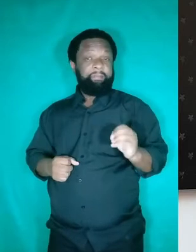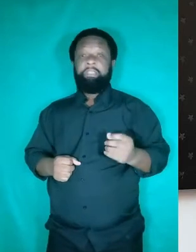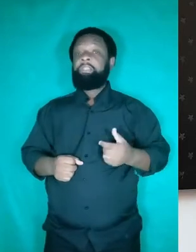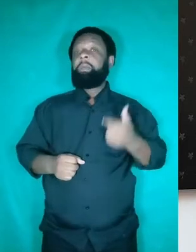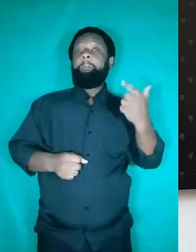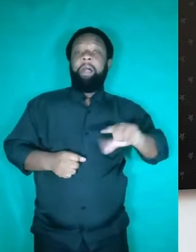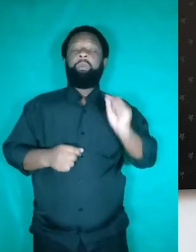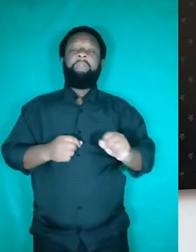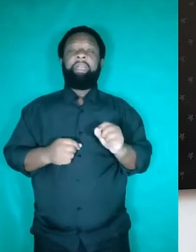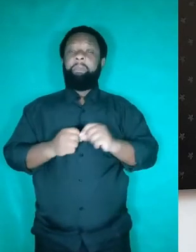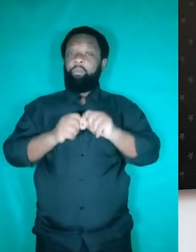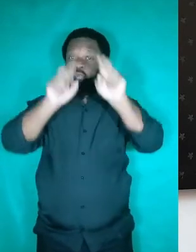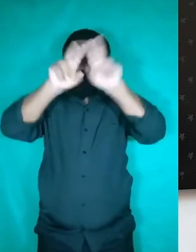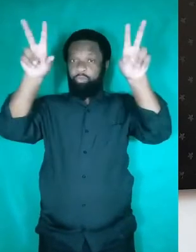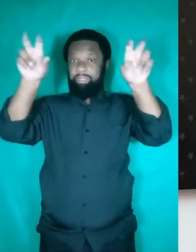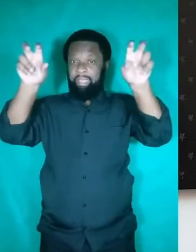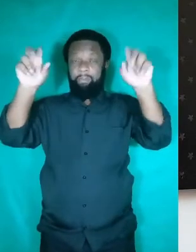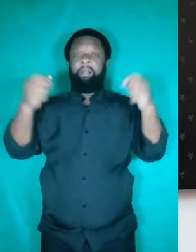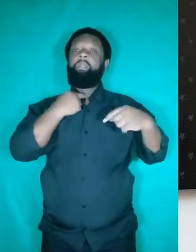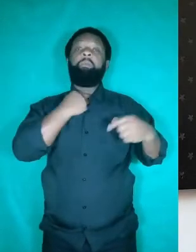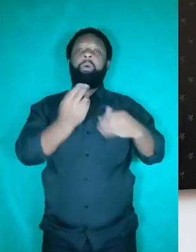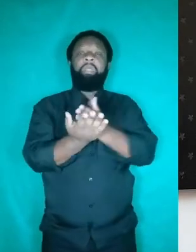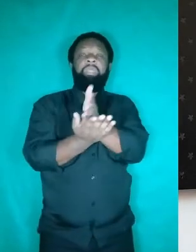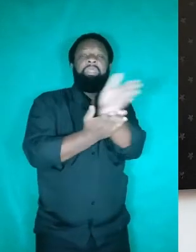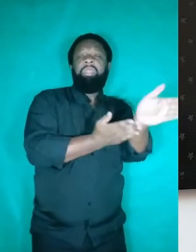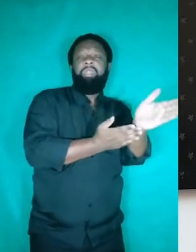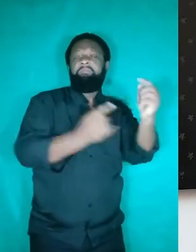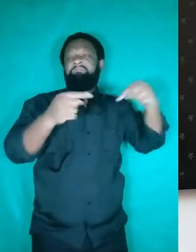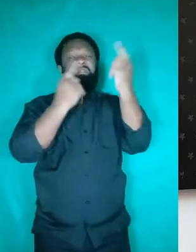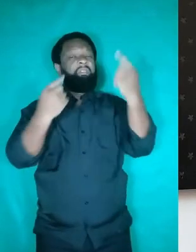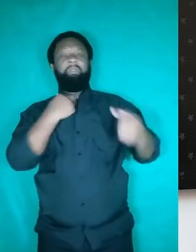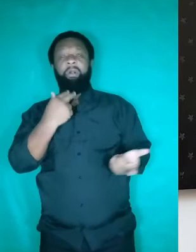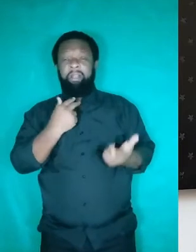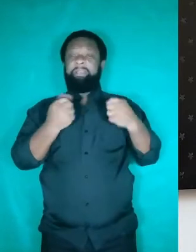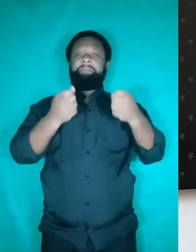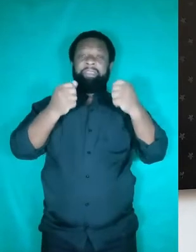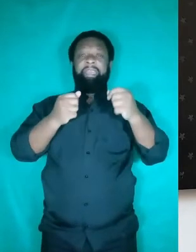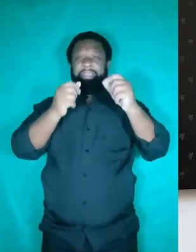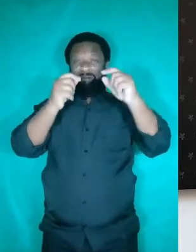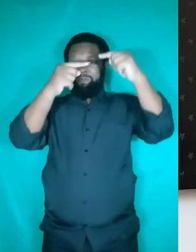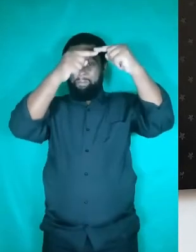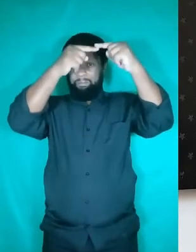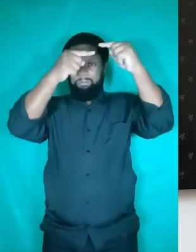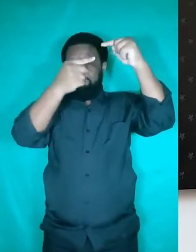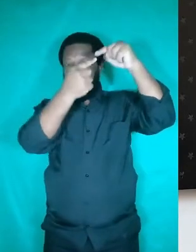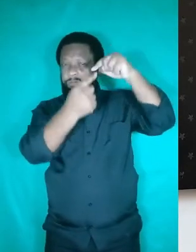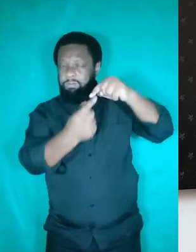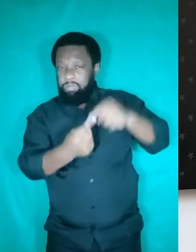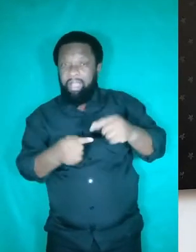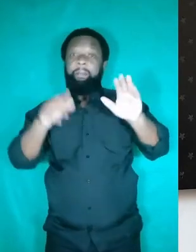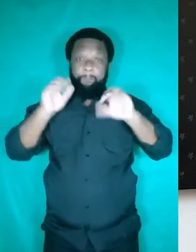manutenção temática. Você precisa ficar dentro do tema e é quase impossível você não se repetir nesse caso.